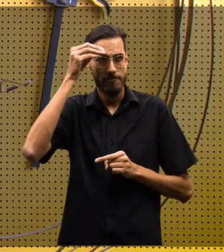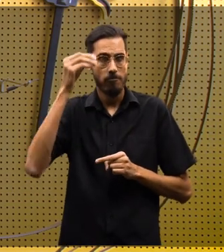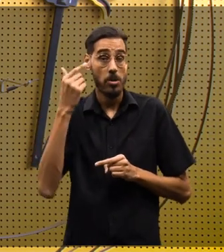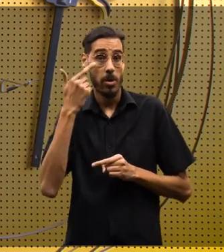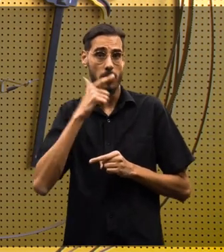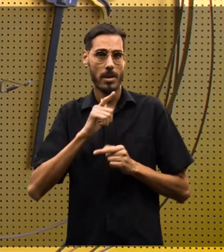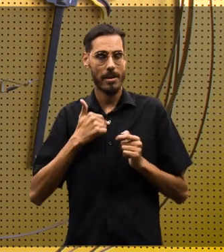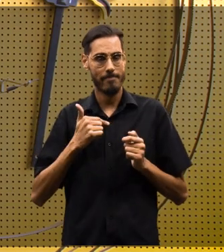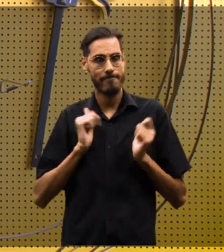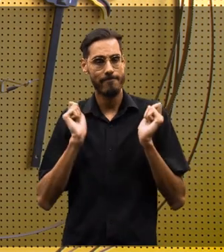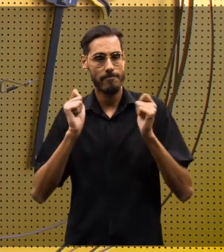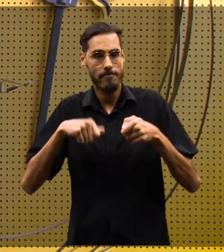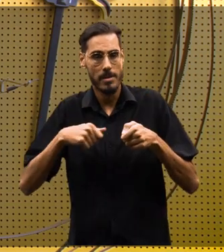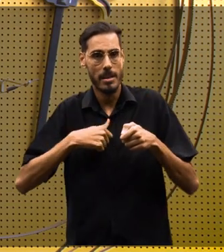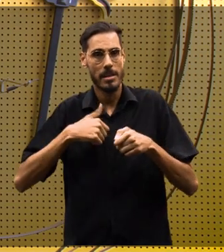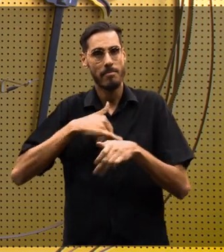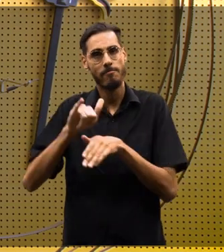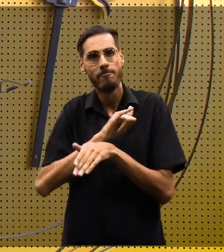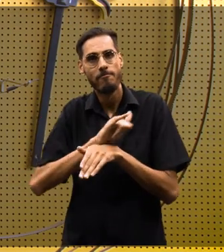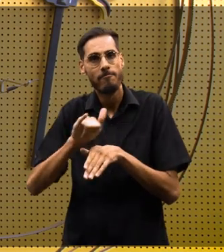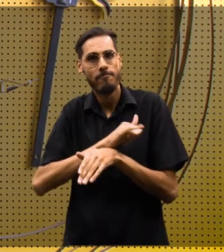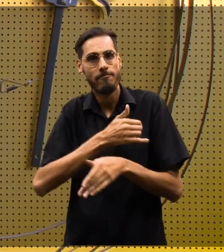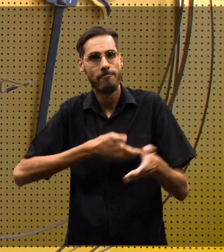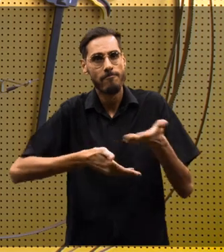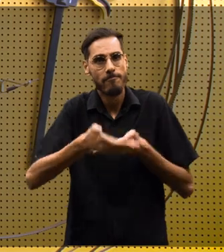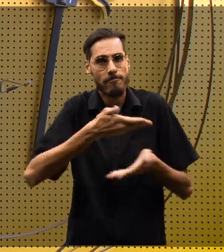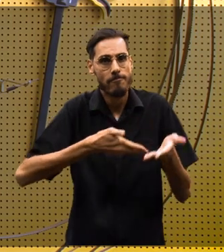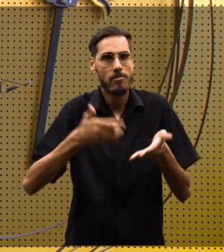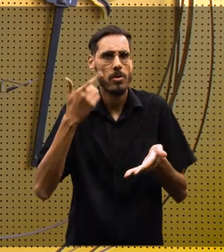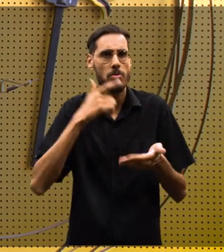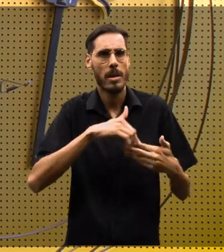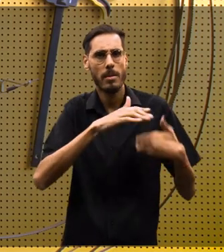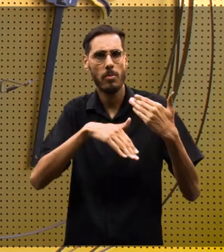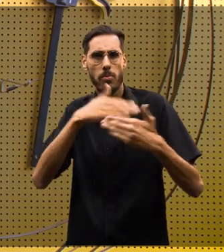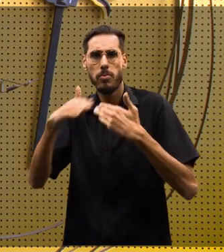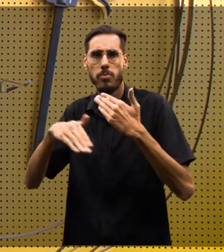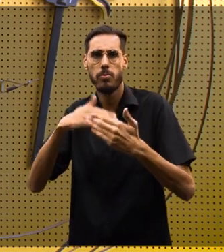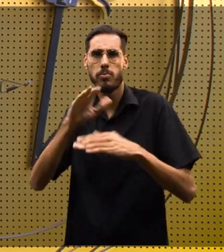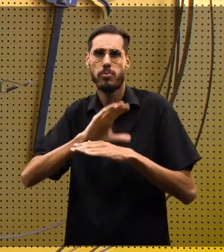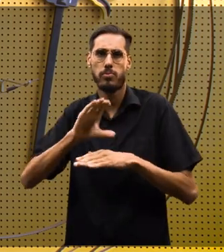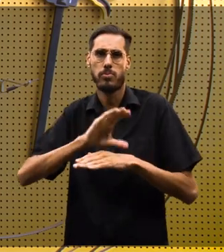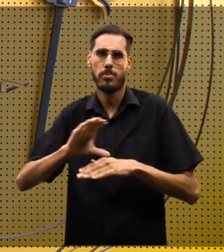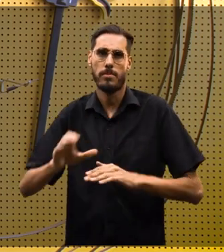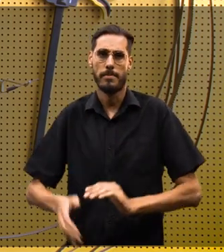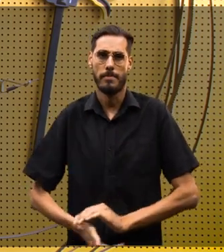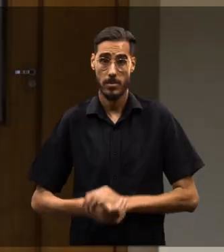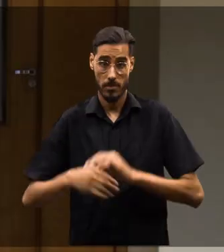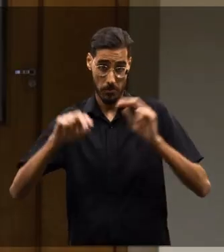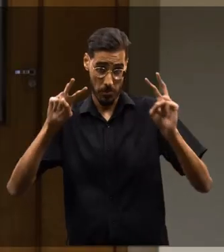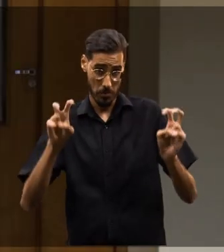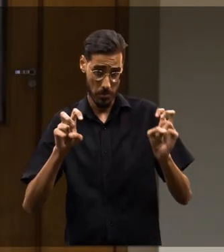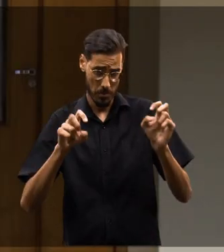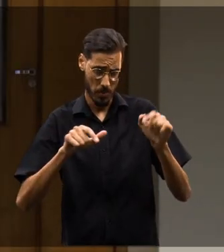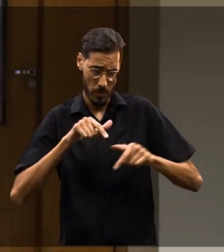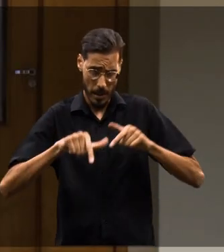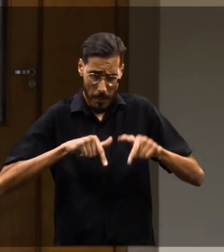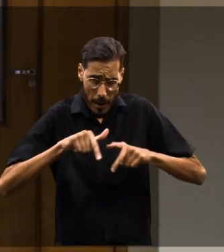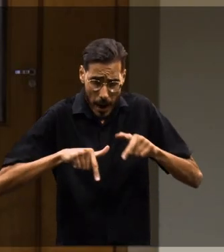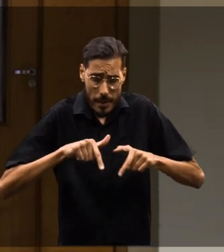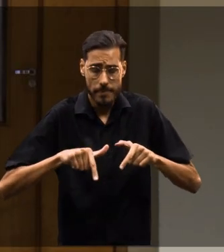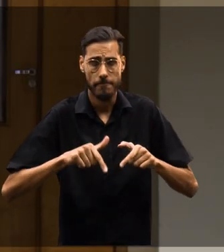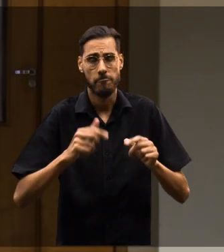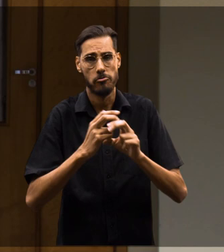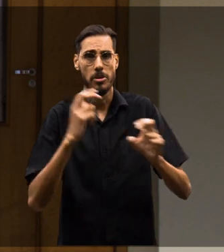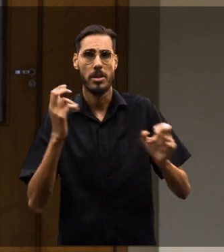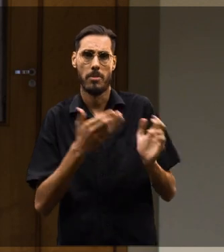confere uma capacidade para aplicar técnicas que são desenvolvidas durante toda a formação do curso. Quanto ao mercado de trabalho,